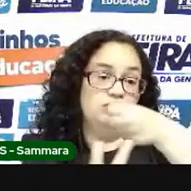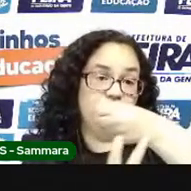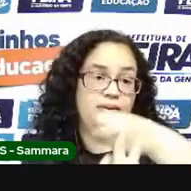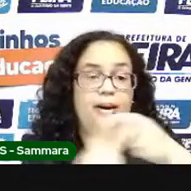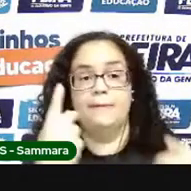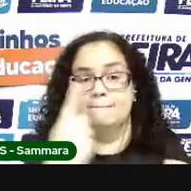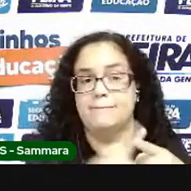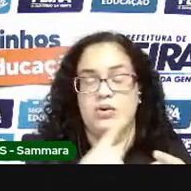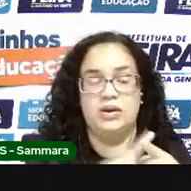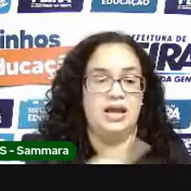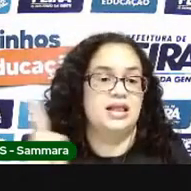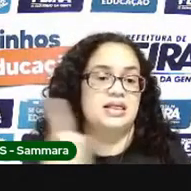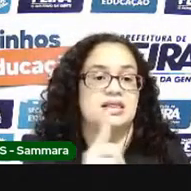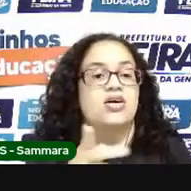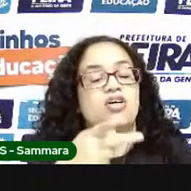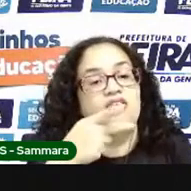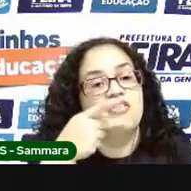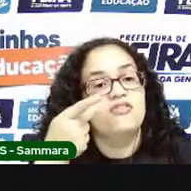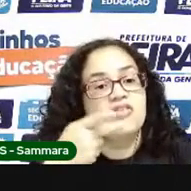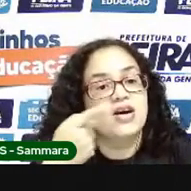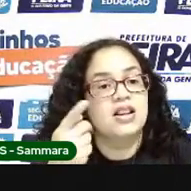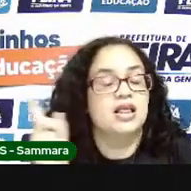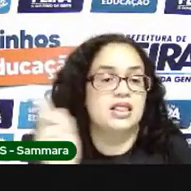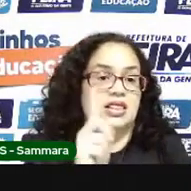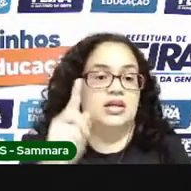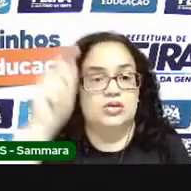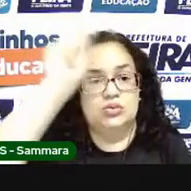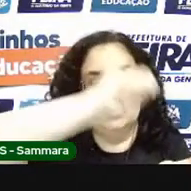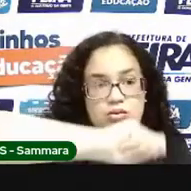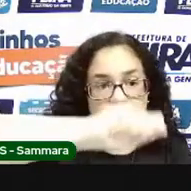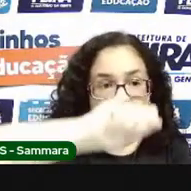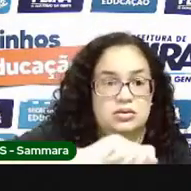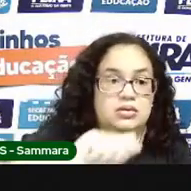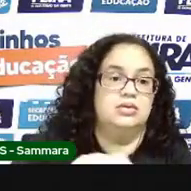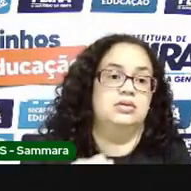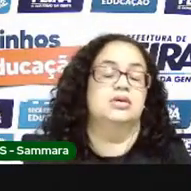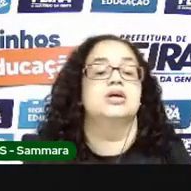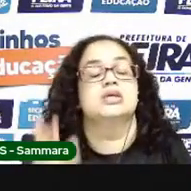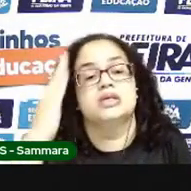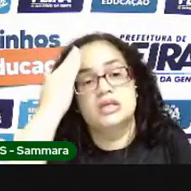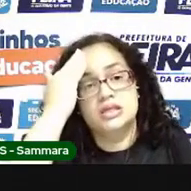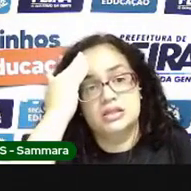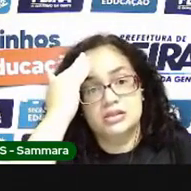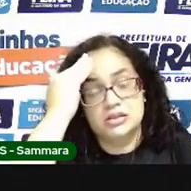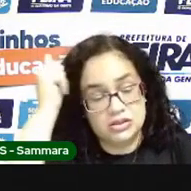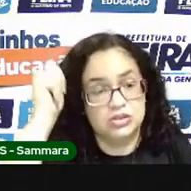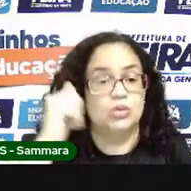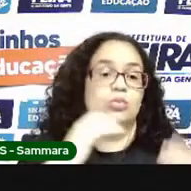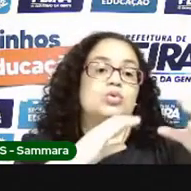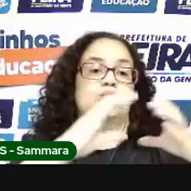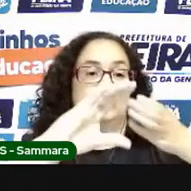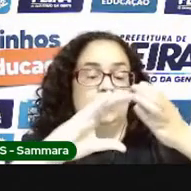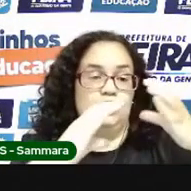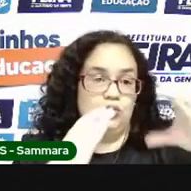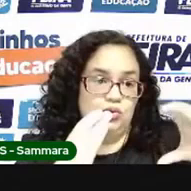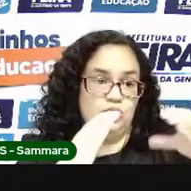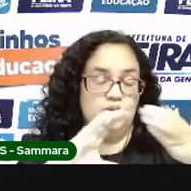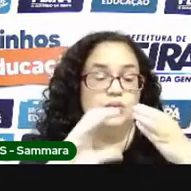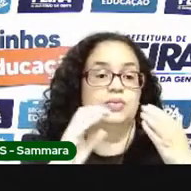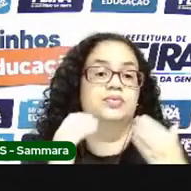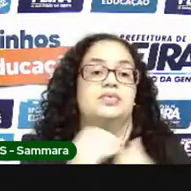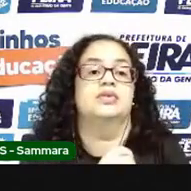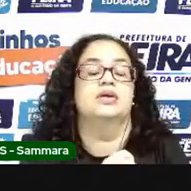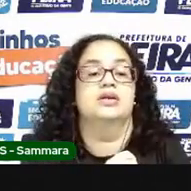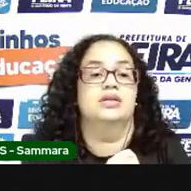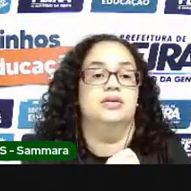não falei, eu não escrevi, mas eu soube me comunicar através da minha